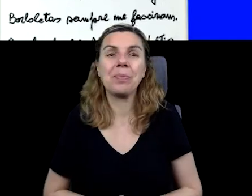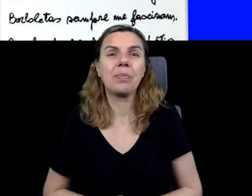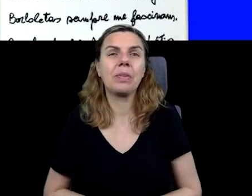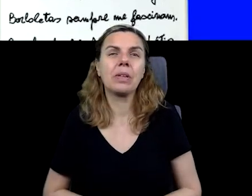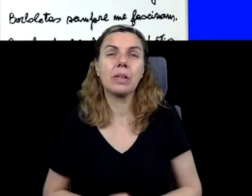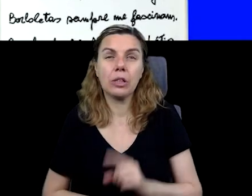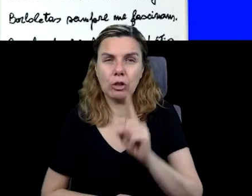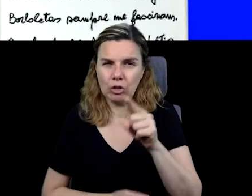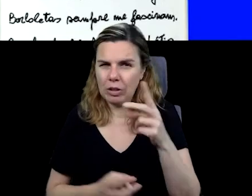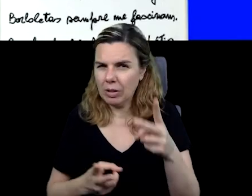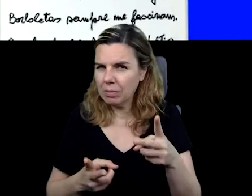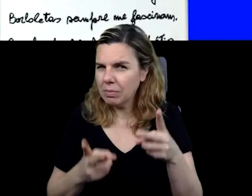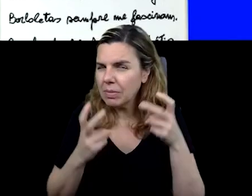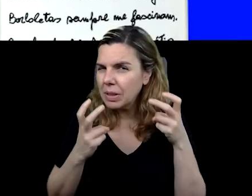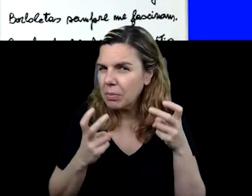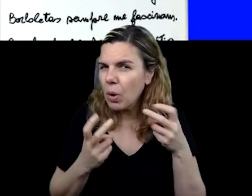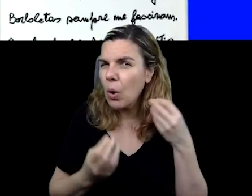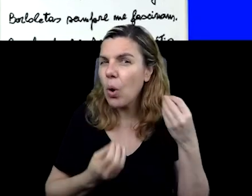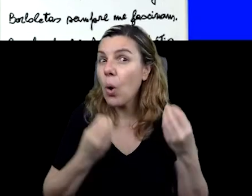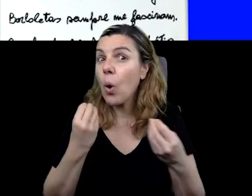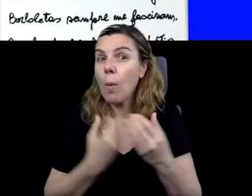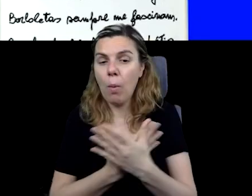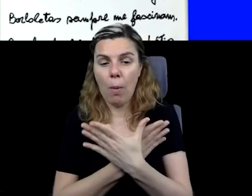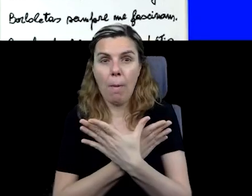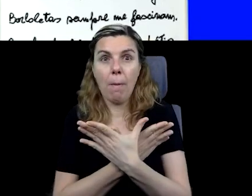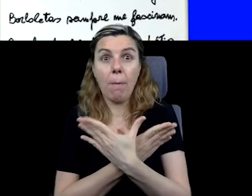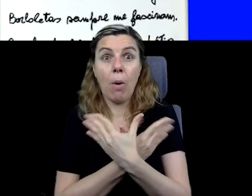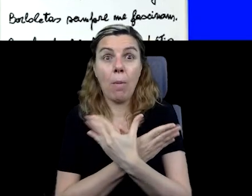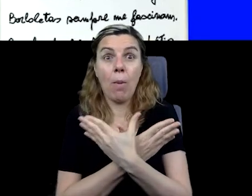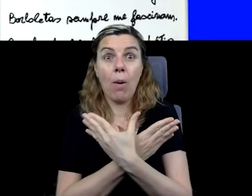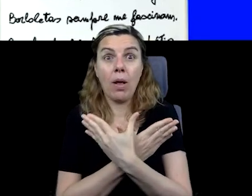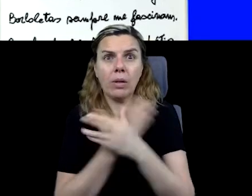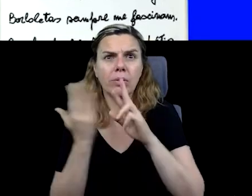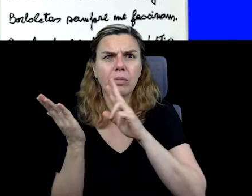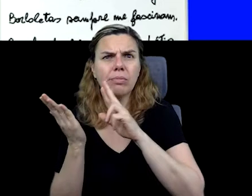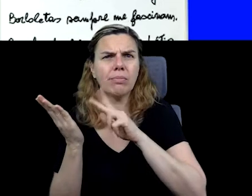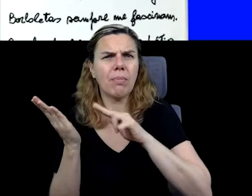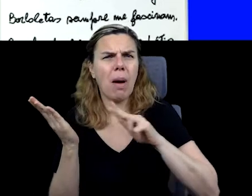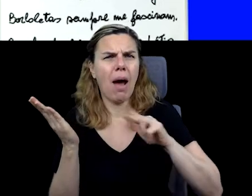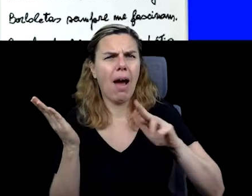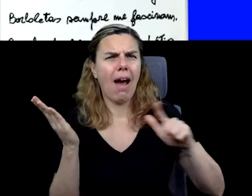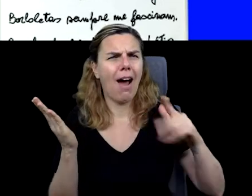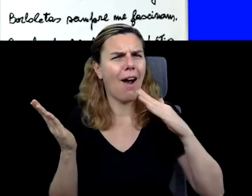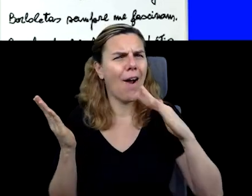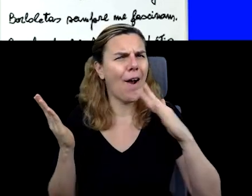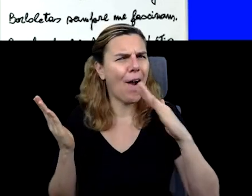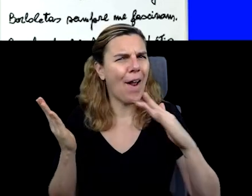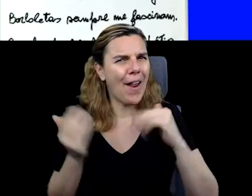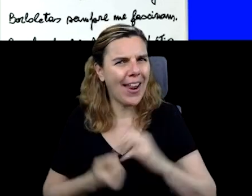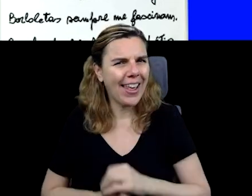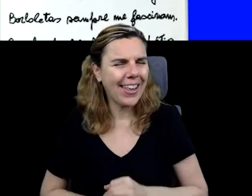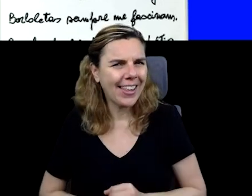E vocês já repararam como as borboletas são todas coloridas?